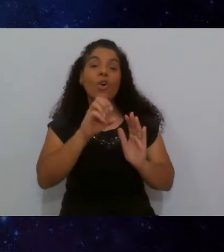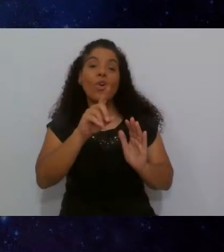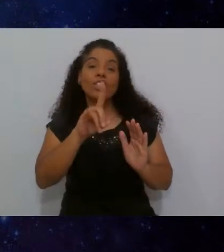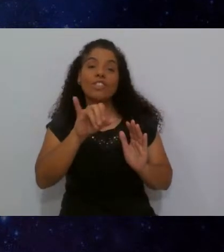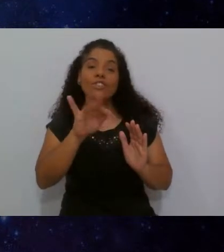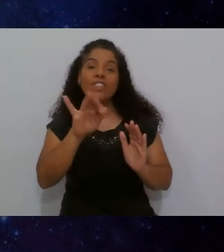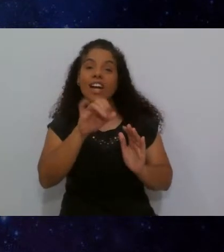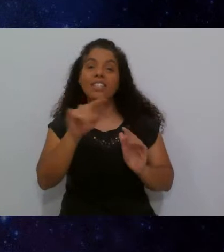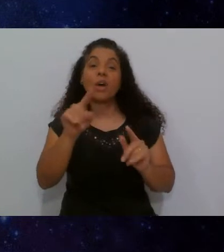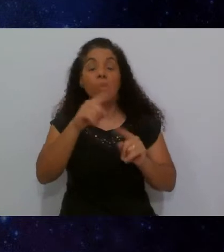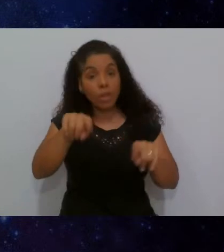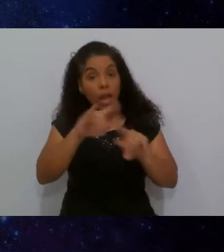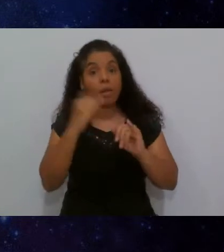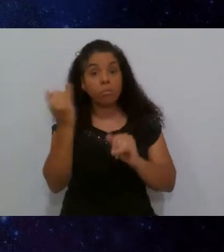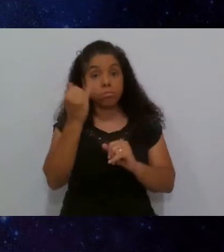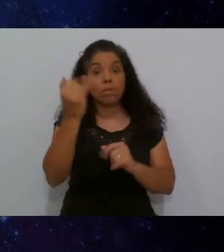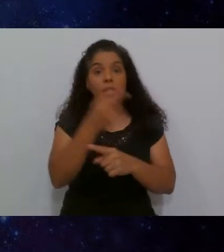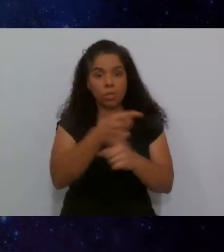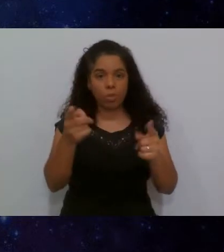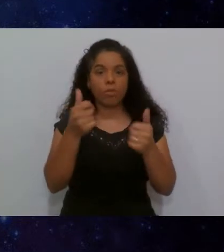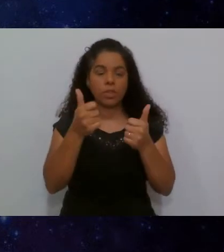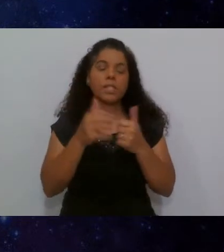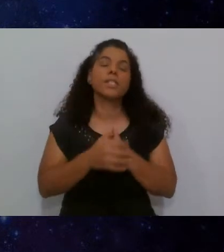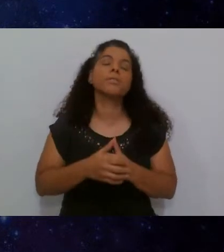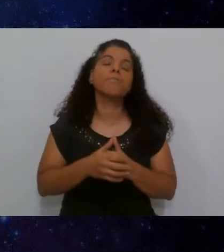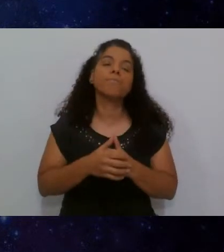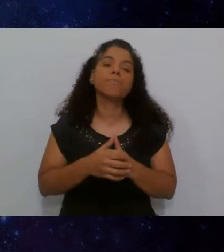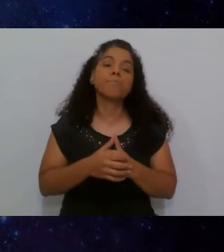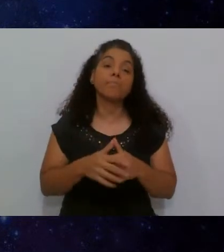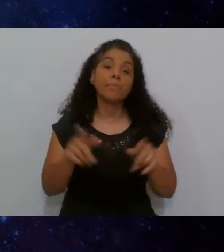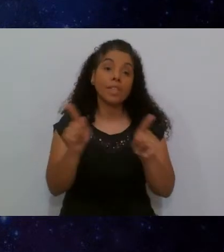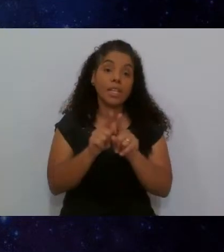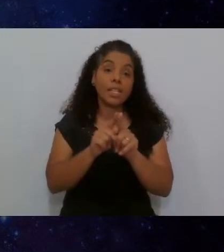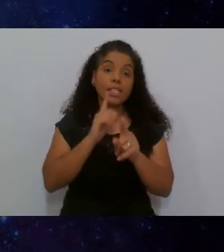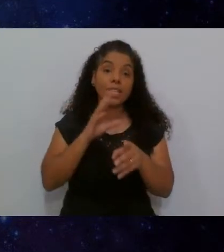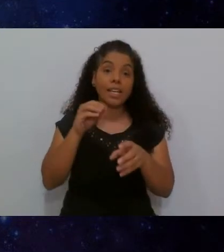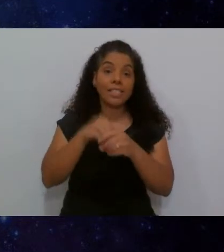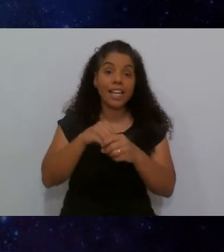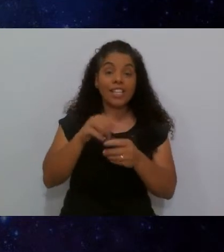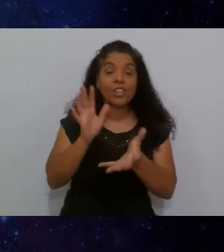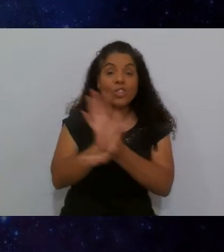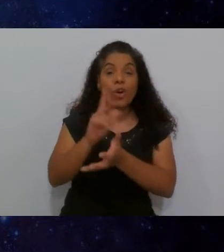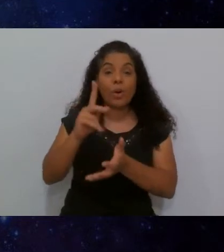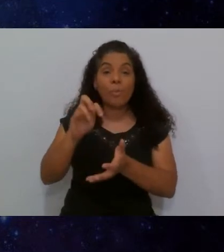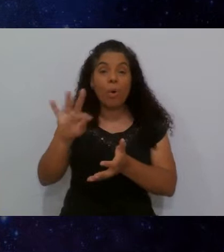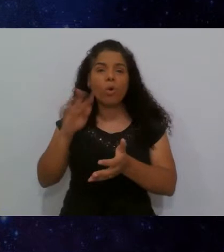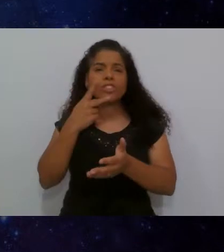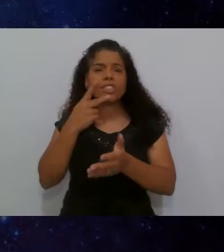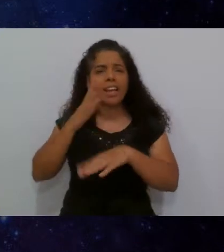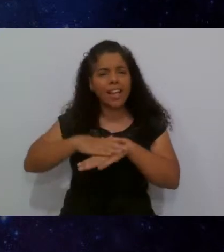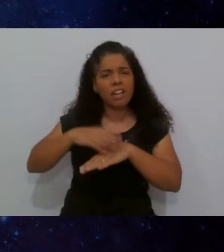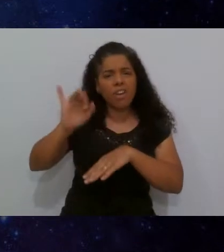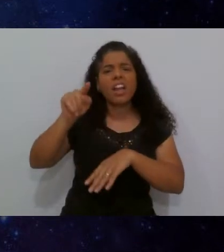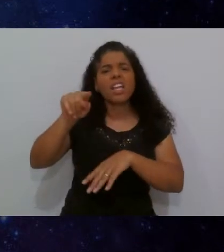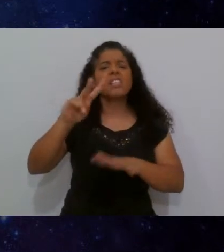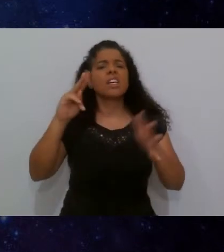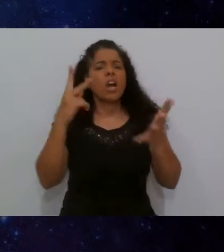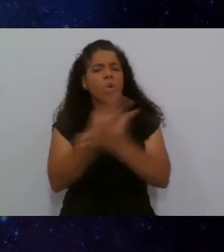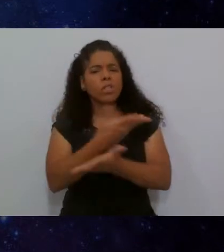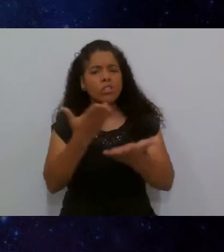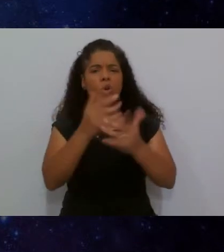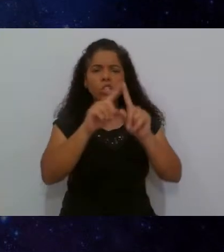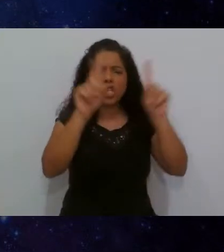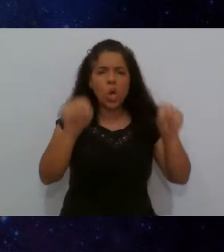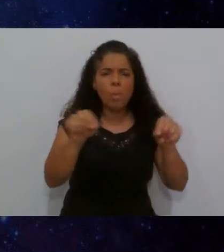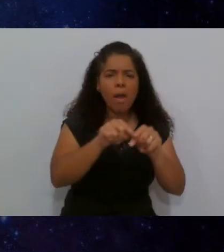importante para vocês, ok? E a pegada ali dentro do post dele é justamente de, olha, isso daqui é o que acontece hoje no mercado, isso